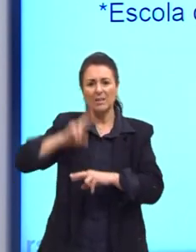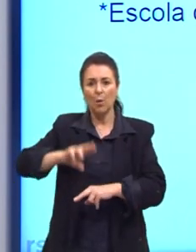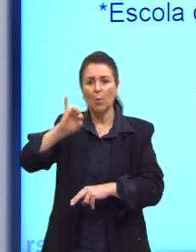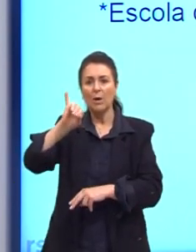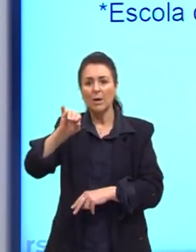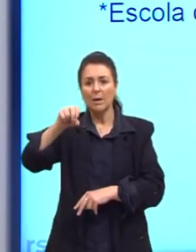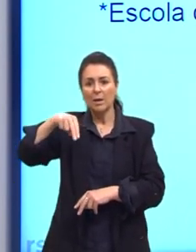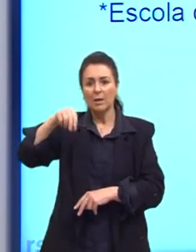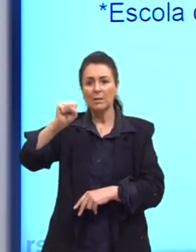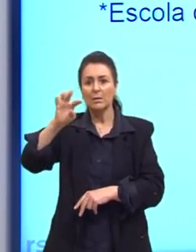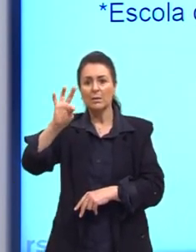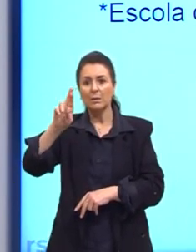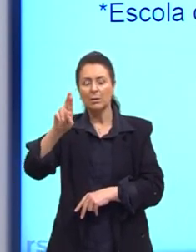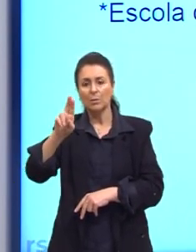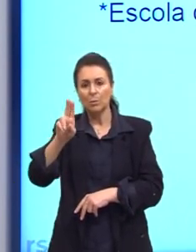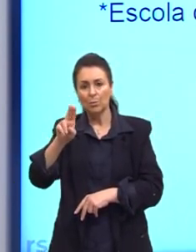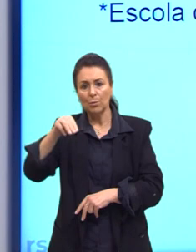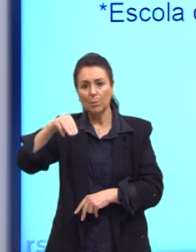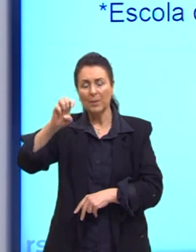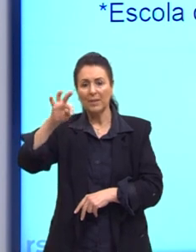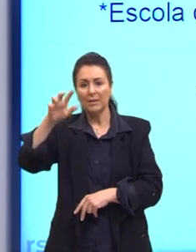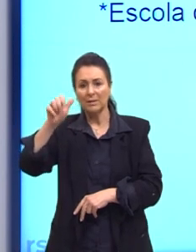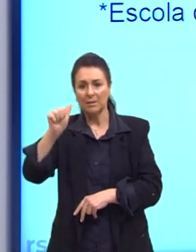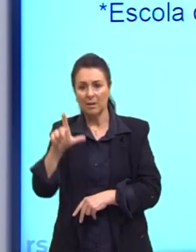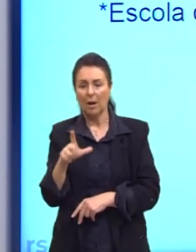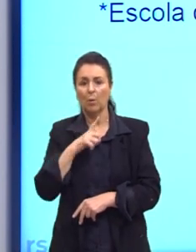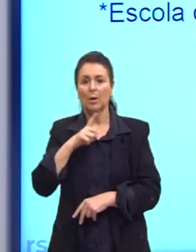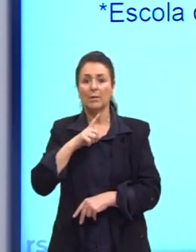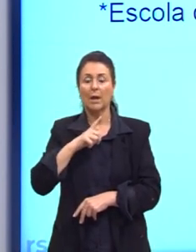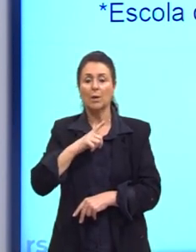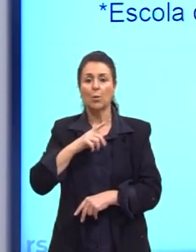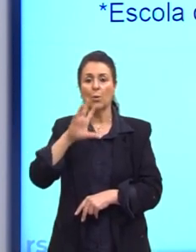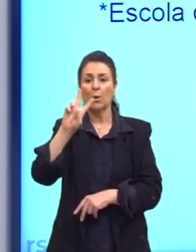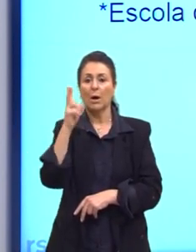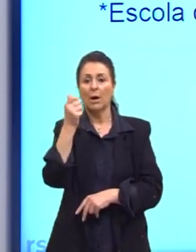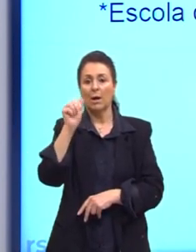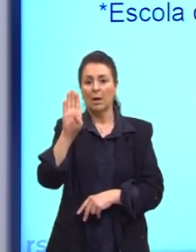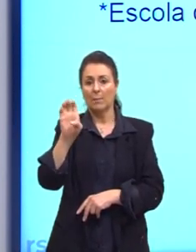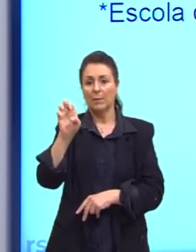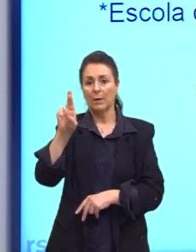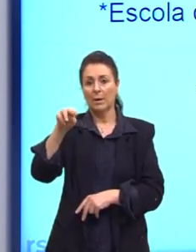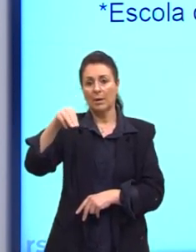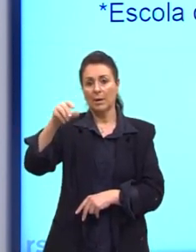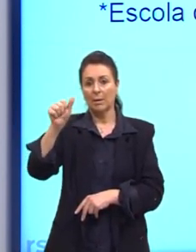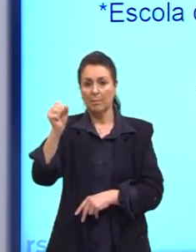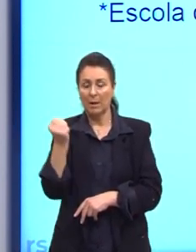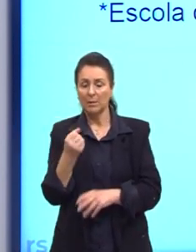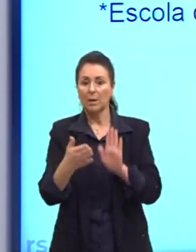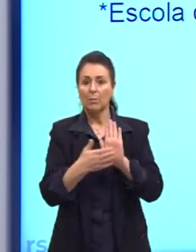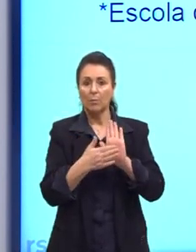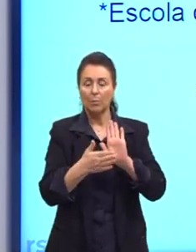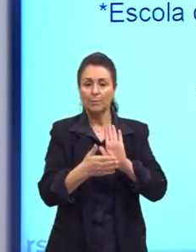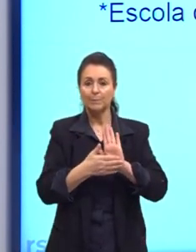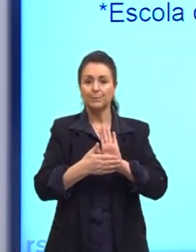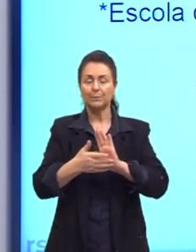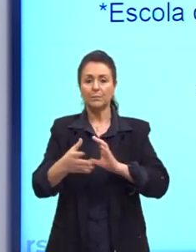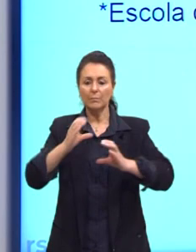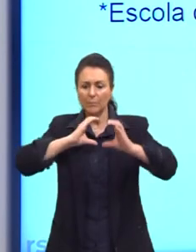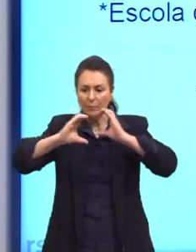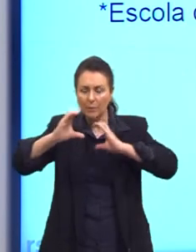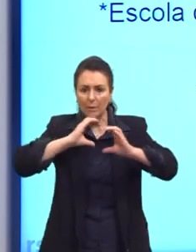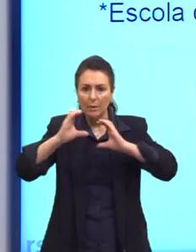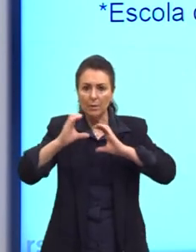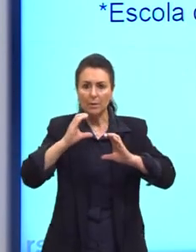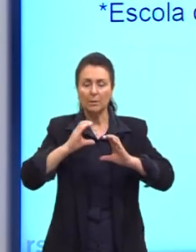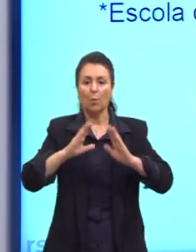Por exemplo, a Habermas vai propor a razão comunicativa. Mantemos a razão, mas de uma outra forma. Deu uma lida, deu uma aprofundada na